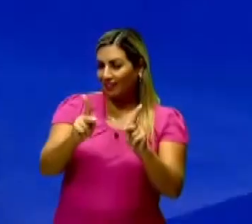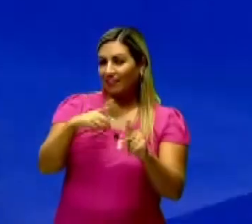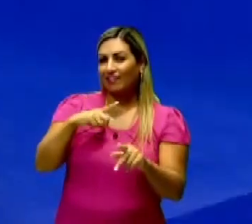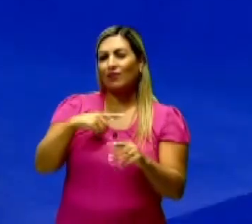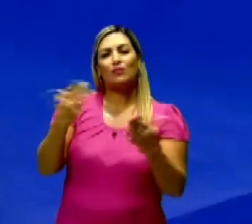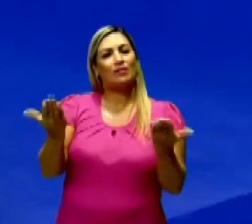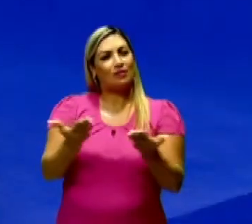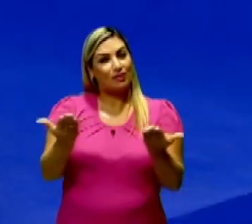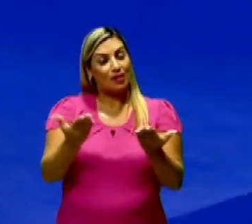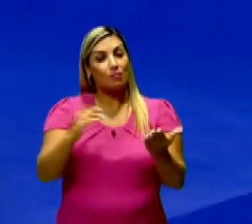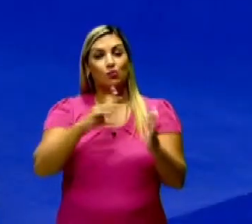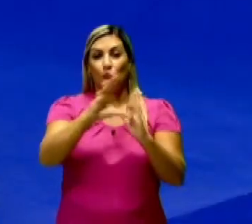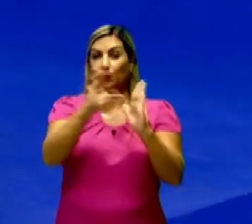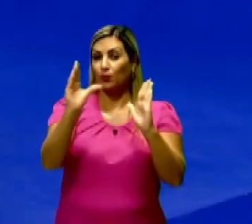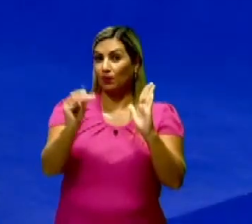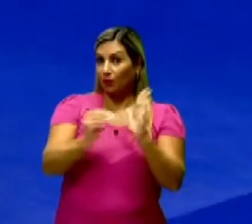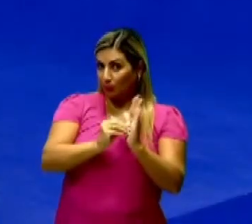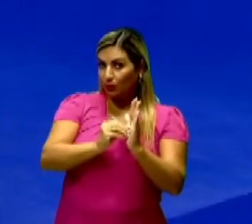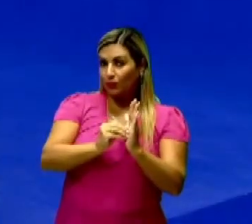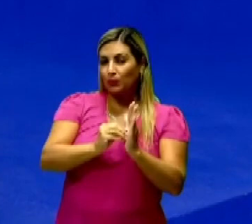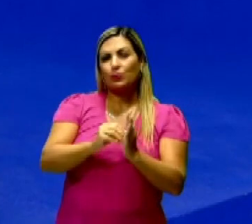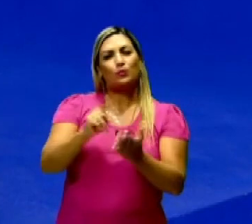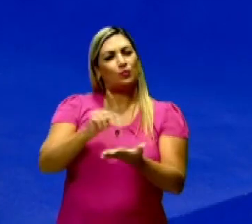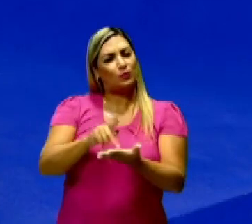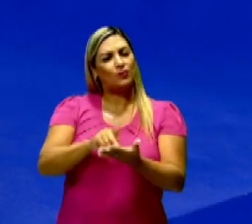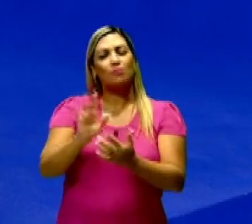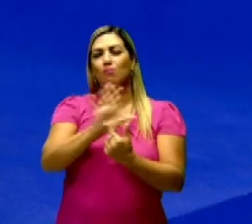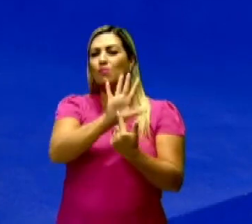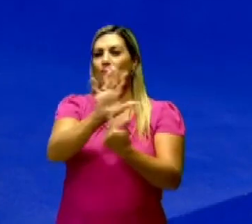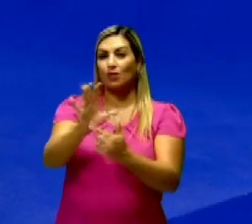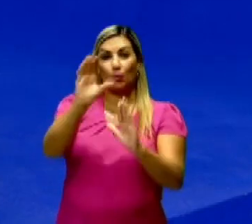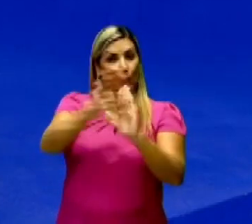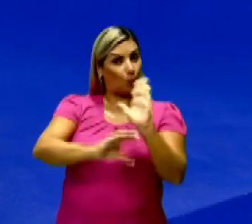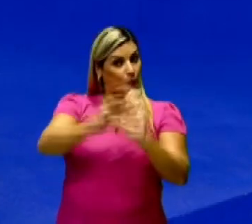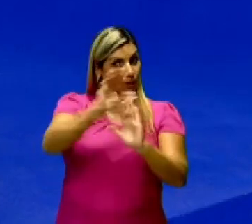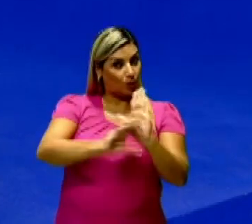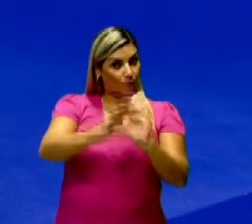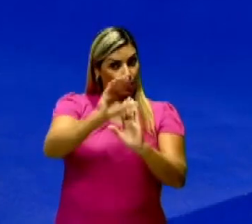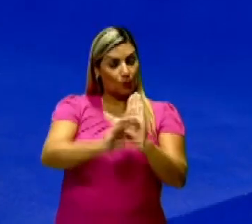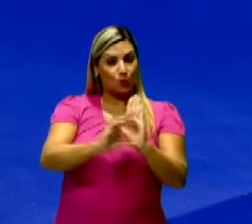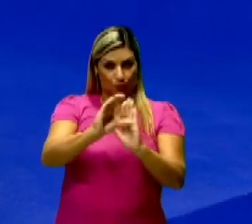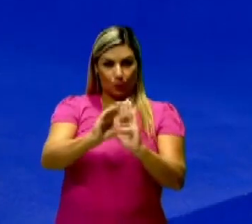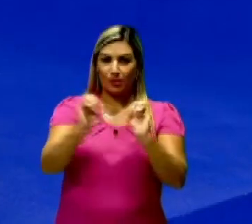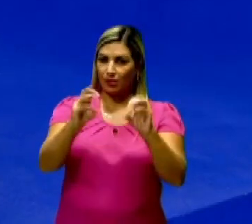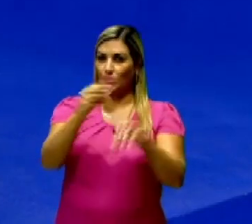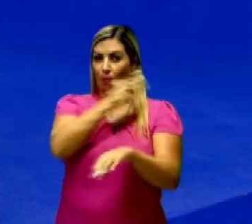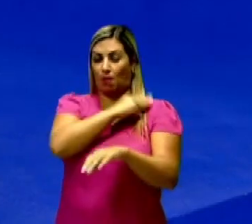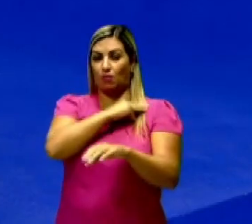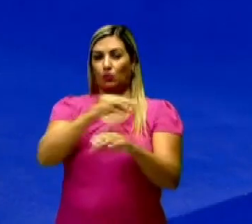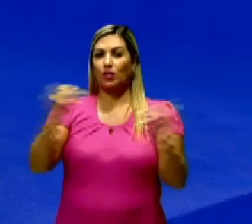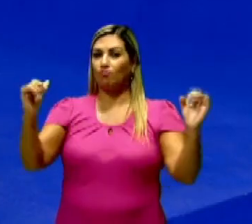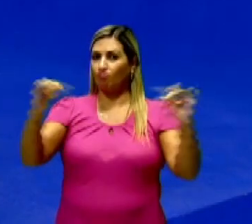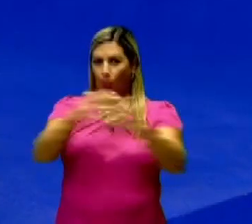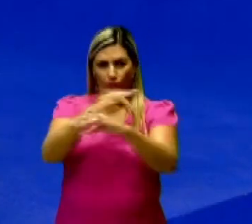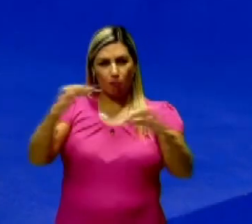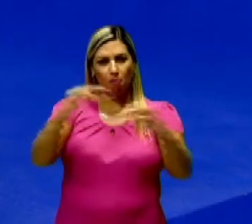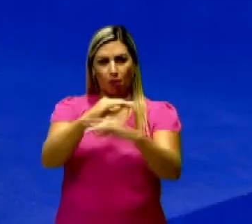nós temos aqui o conteúdo, justamente como vem no nosso currículo, fluxos e deslocamento populacional